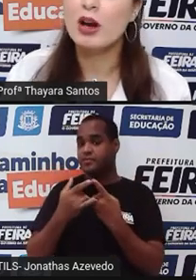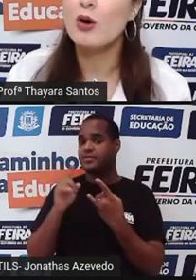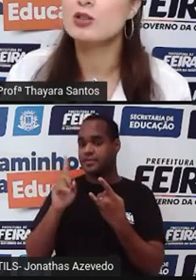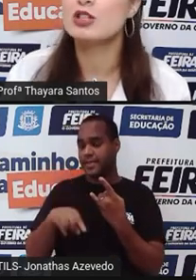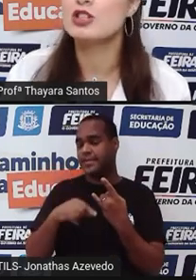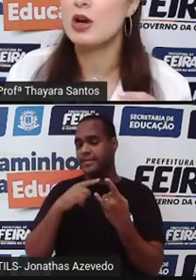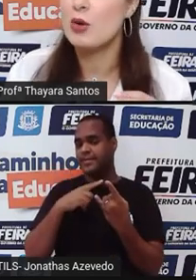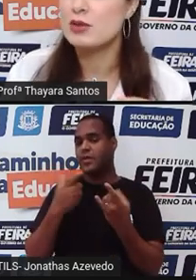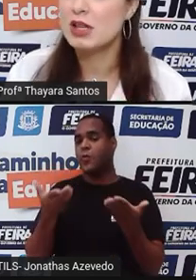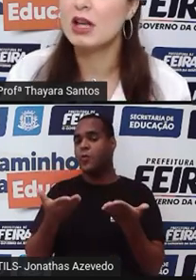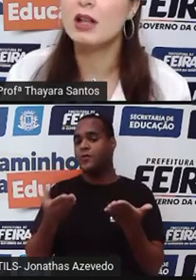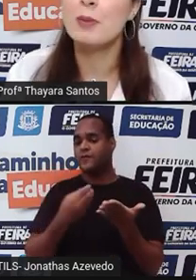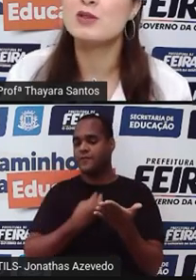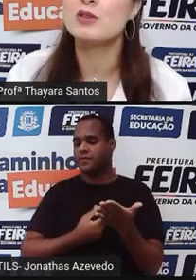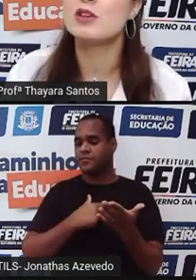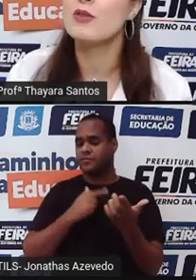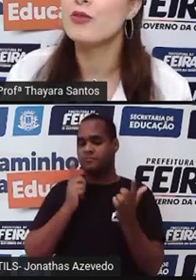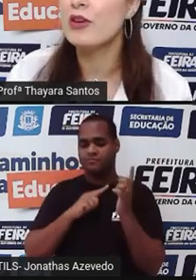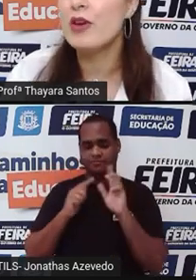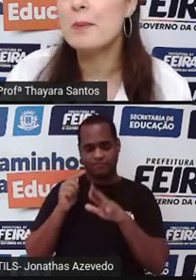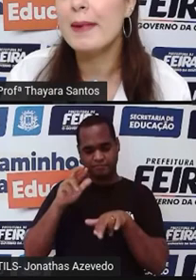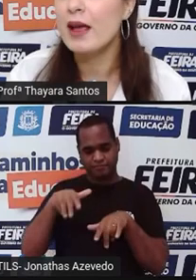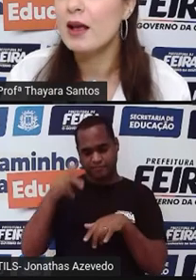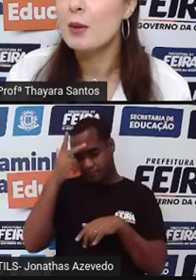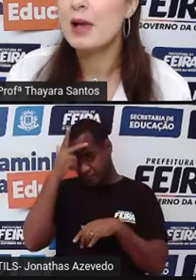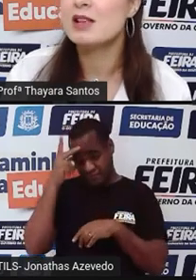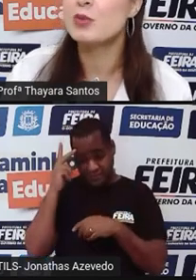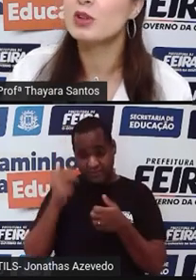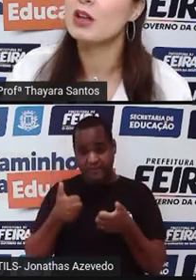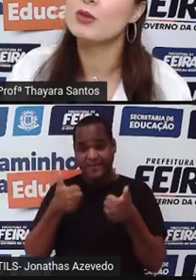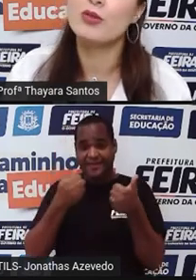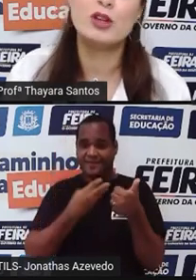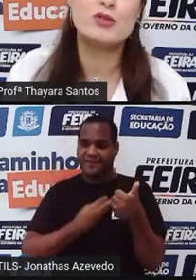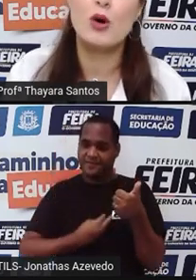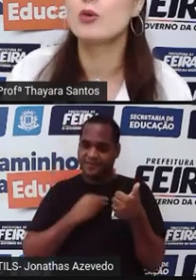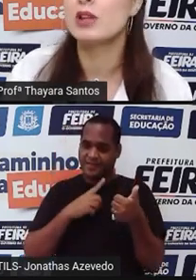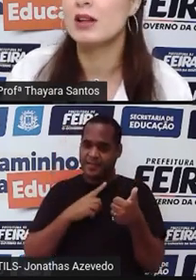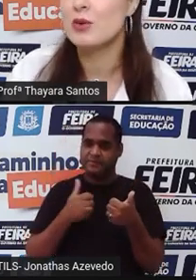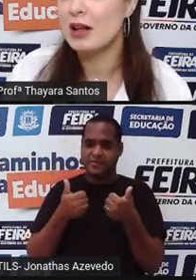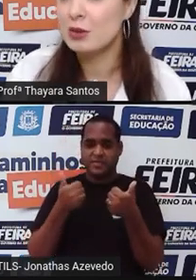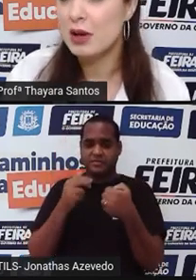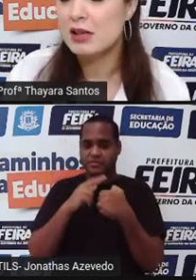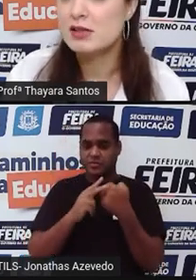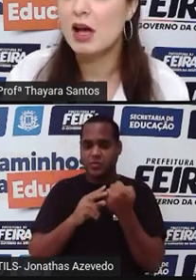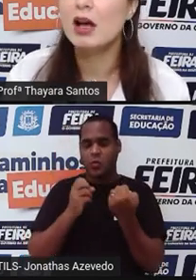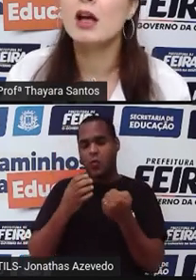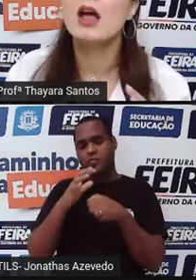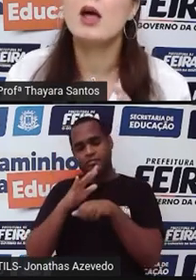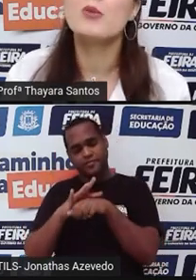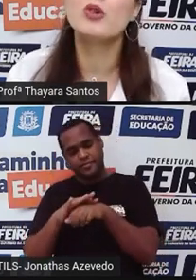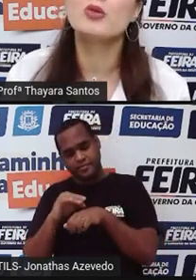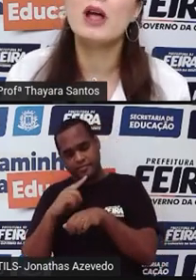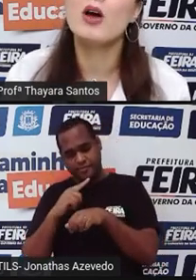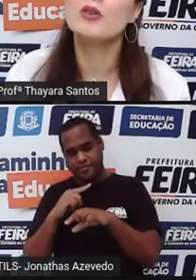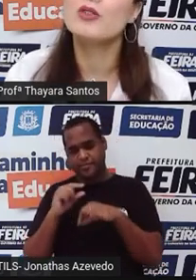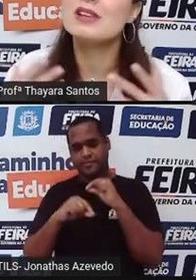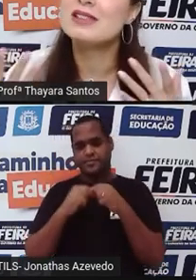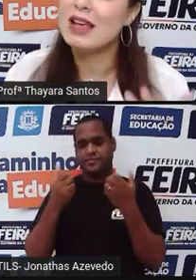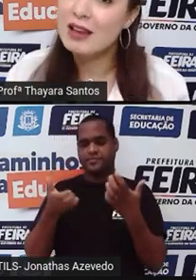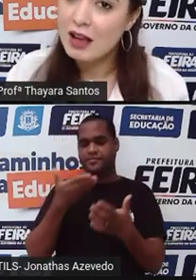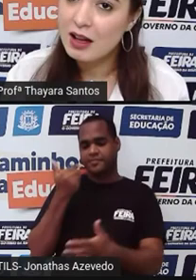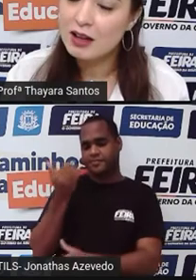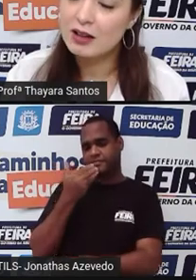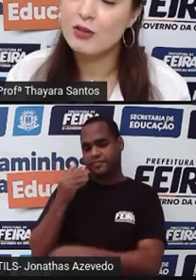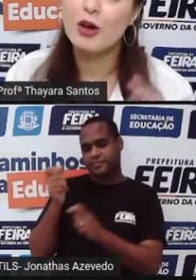Embora hoje a gente já consiga ter pessoas que vivem bem, mesmo tendo o vírus ou tendo a doença, é muito melhor viver